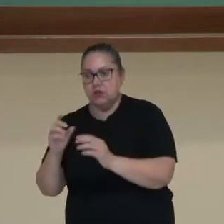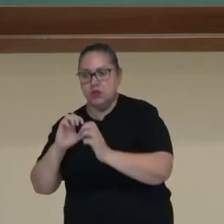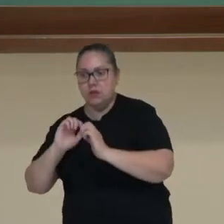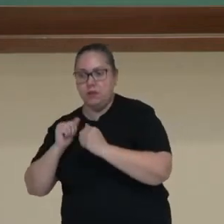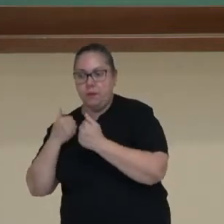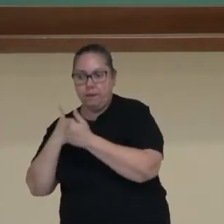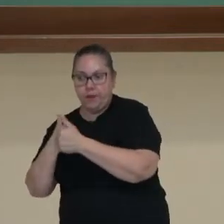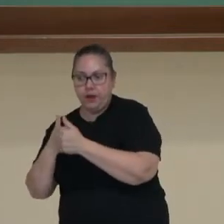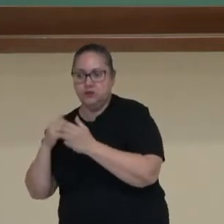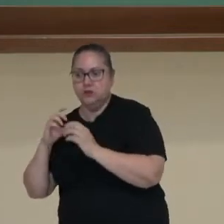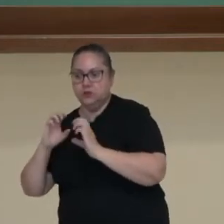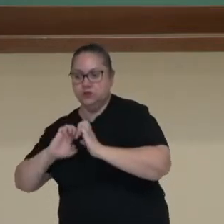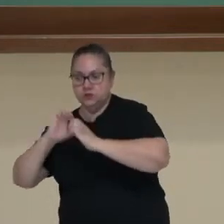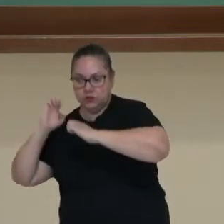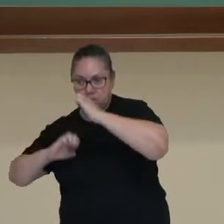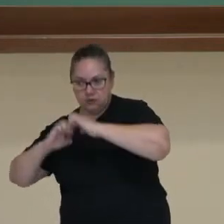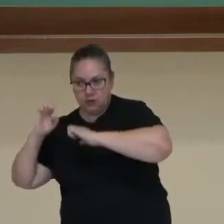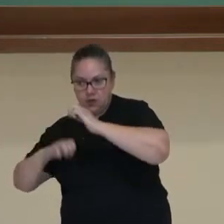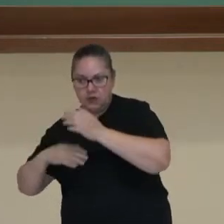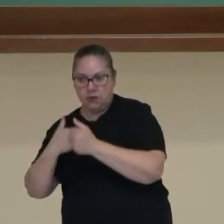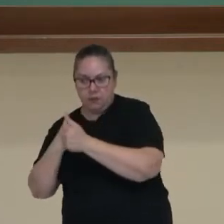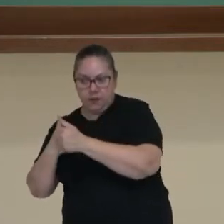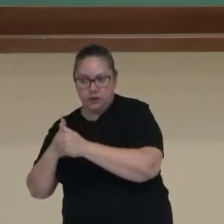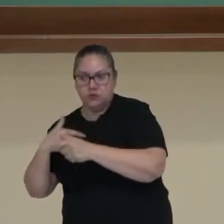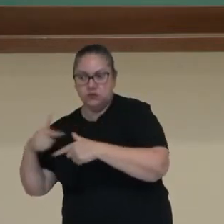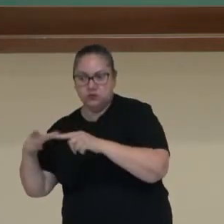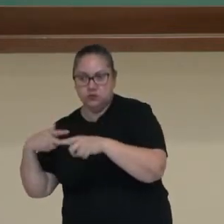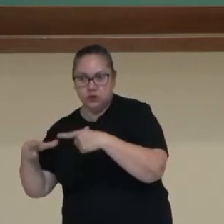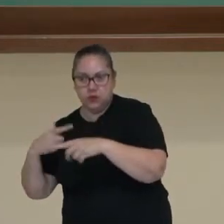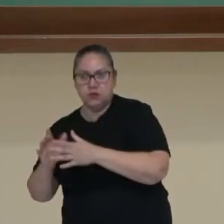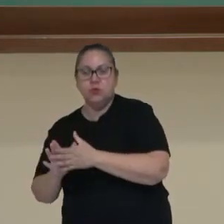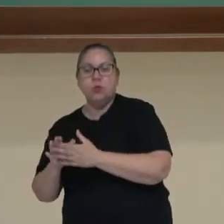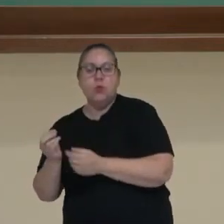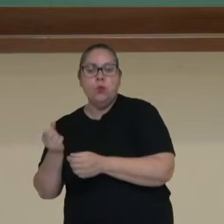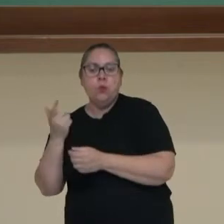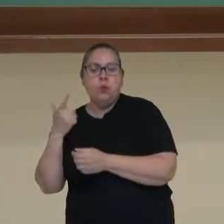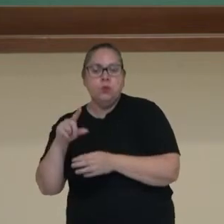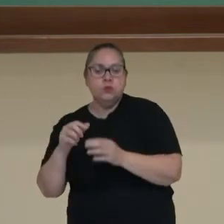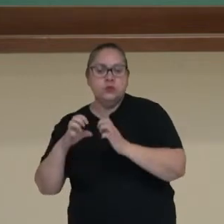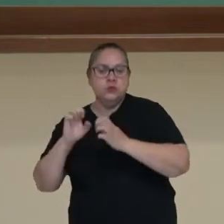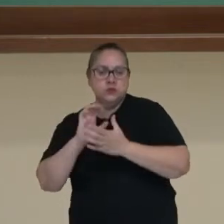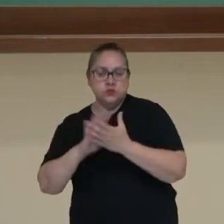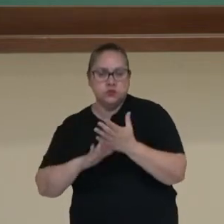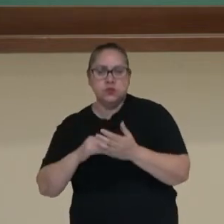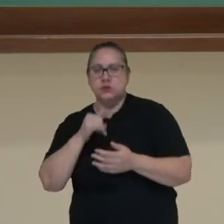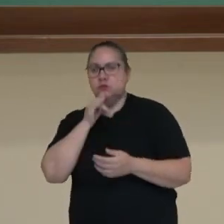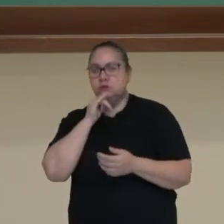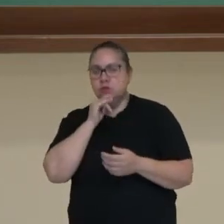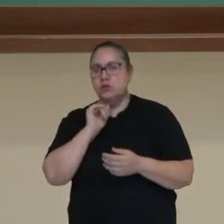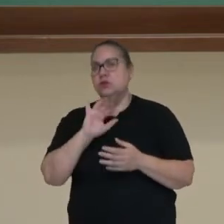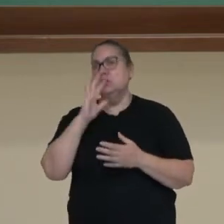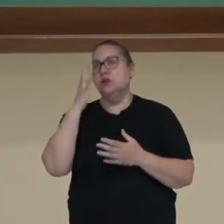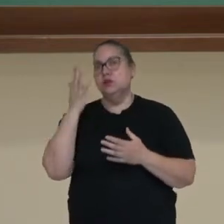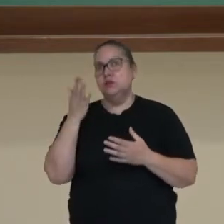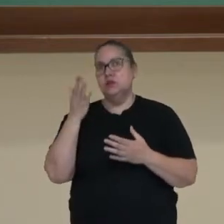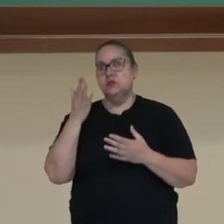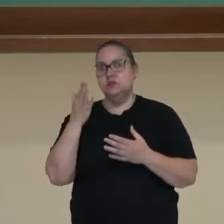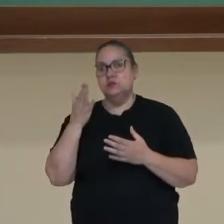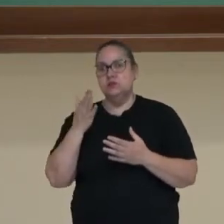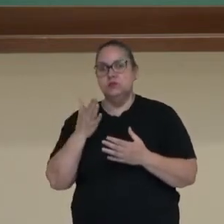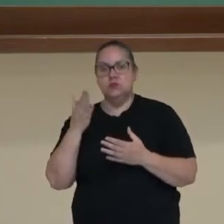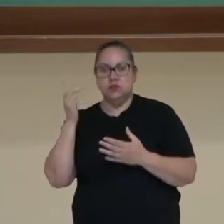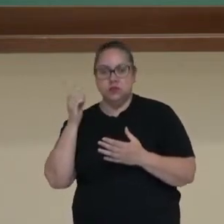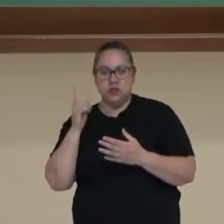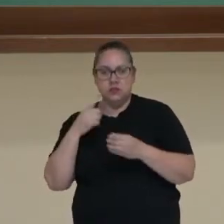das fábricas para estarem mais próximas ao seu local de trabalho, ou outras atividades, a exemplo do que aconteceu no estado,